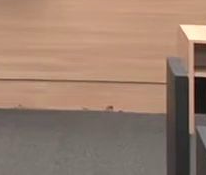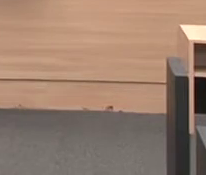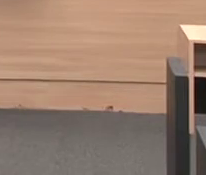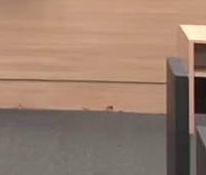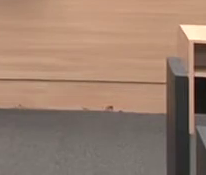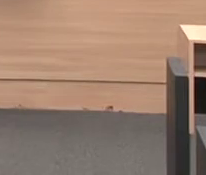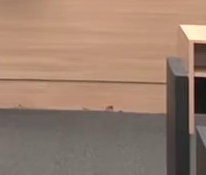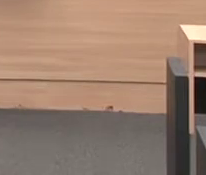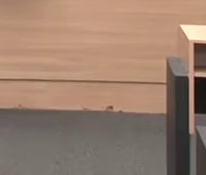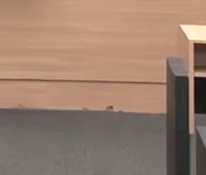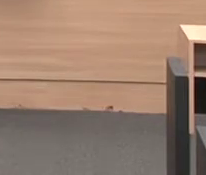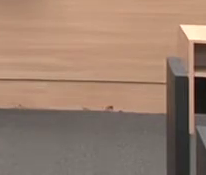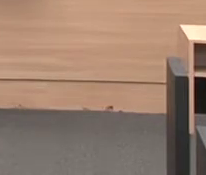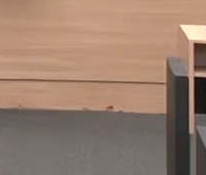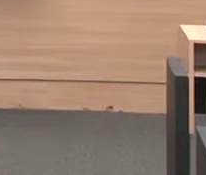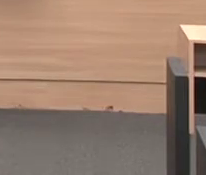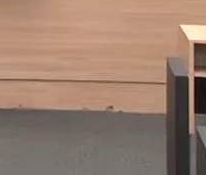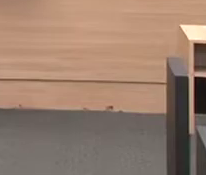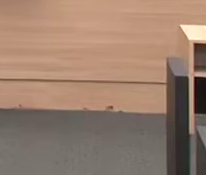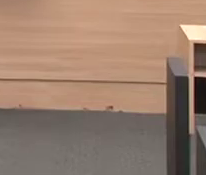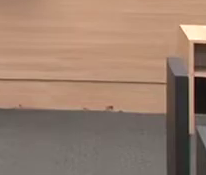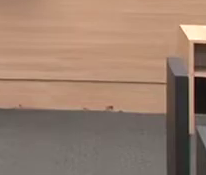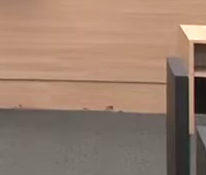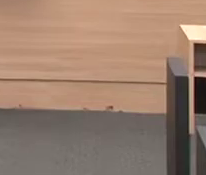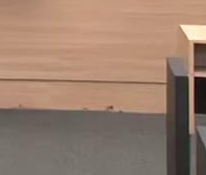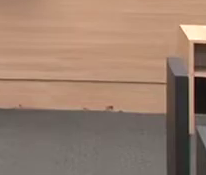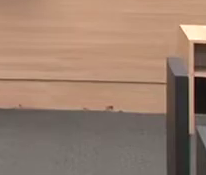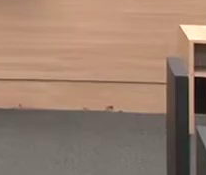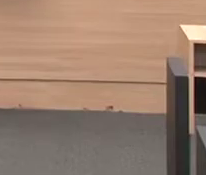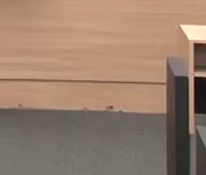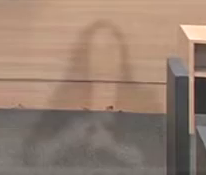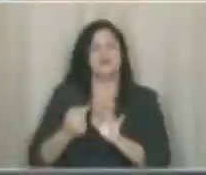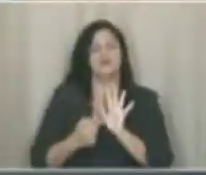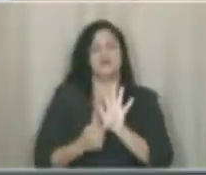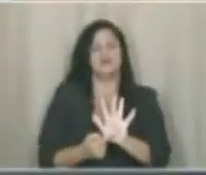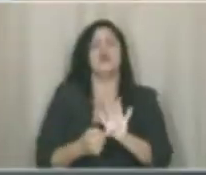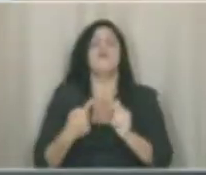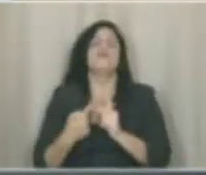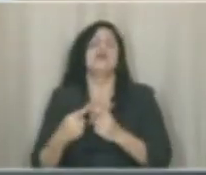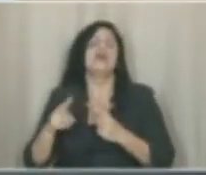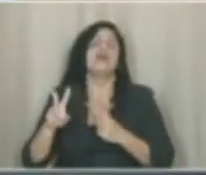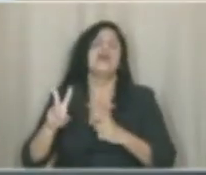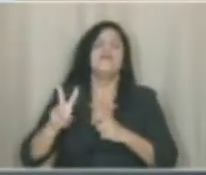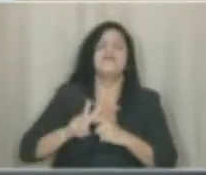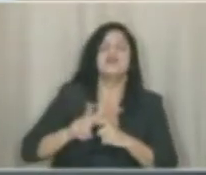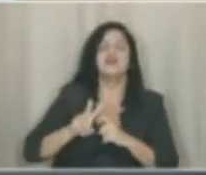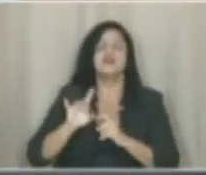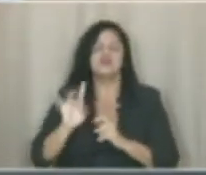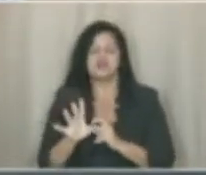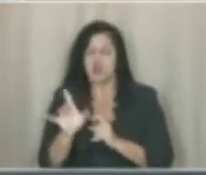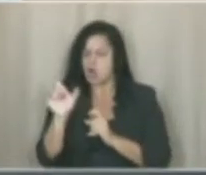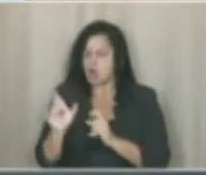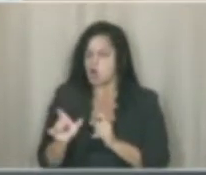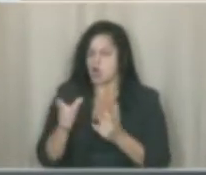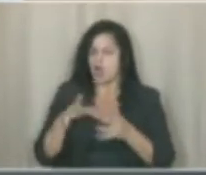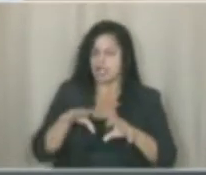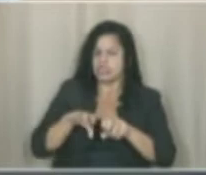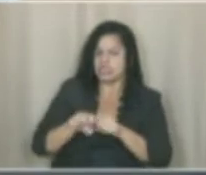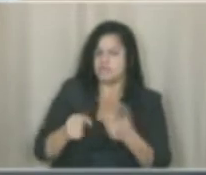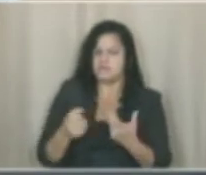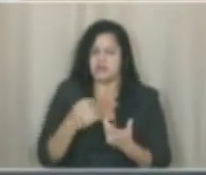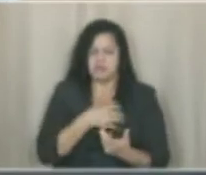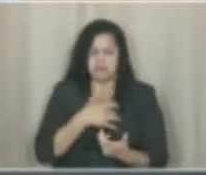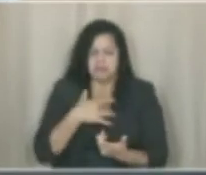tribuna, ele destacou a importância e a atuação da categoria. Veterinária não é só o bem-estar animal, é uma parte